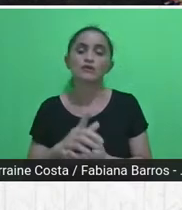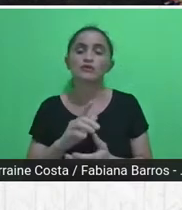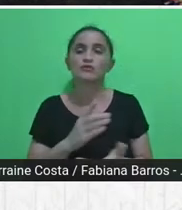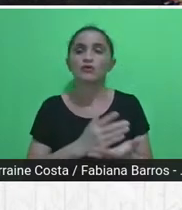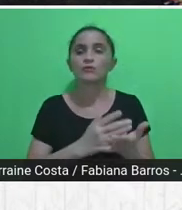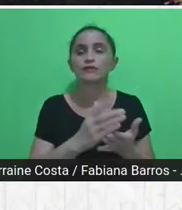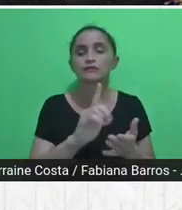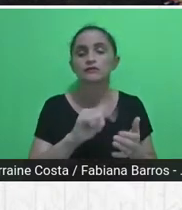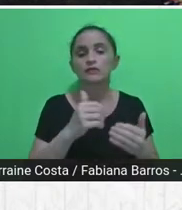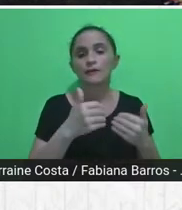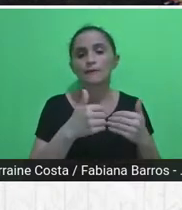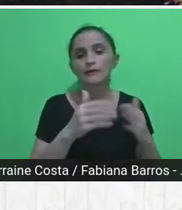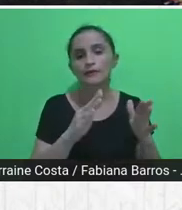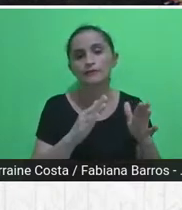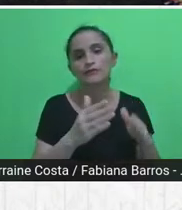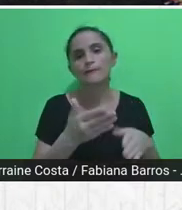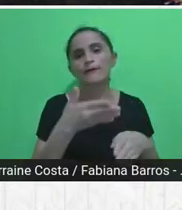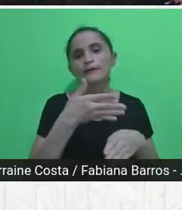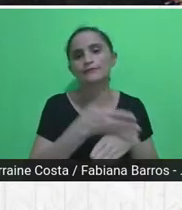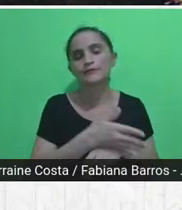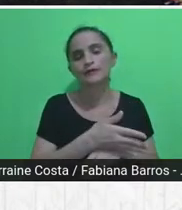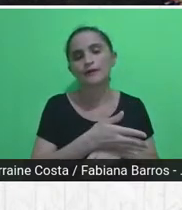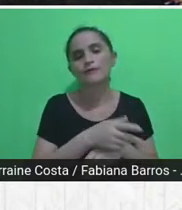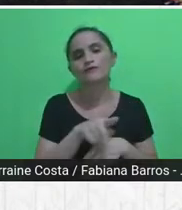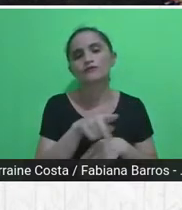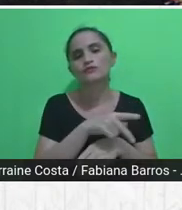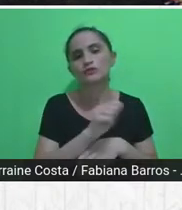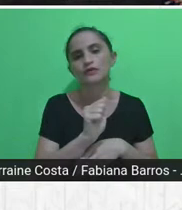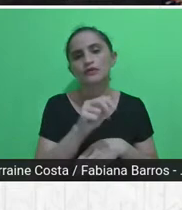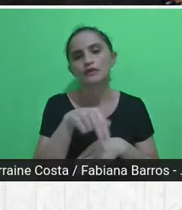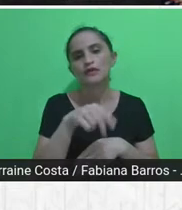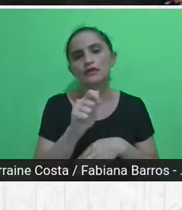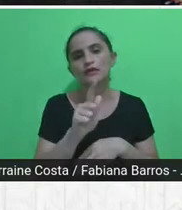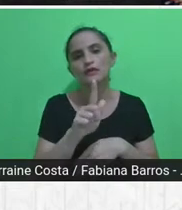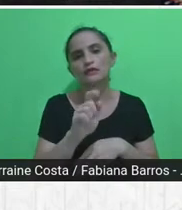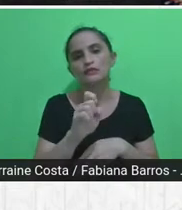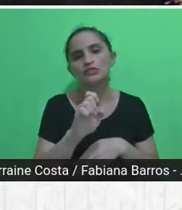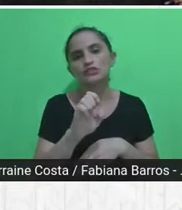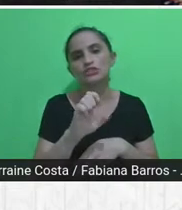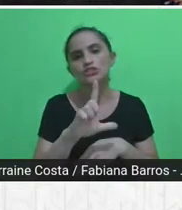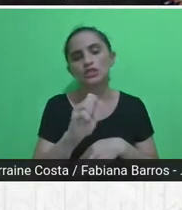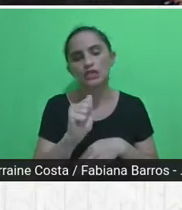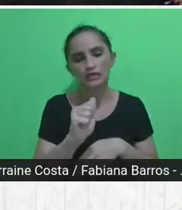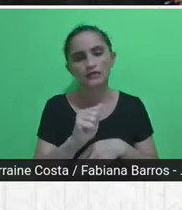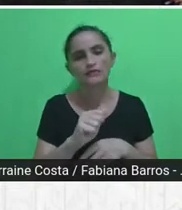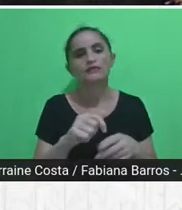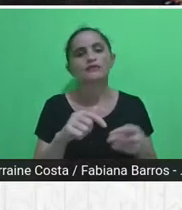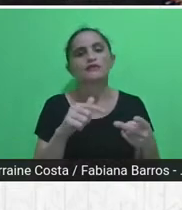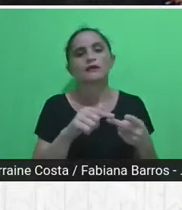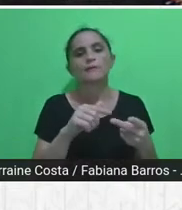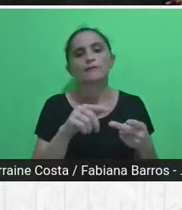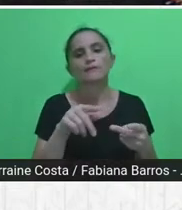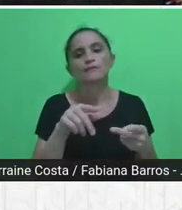especial da professora Ângela Gordilho, da professora Tainá também,